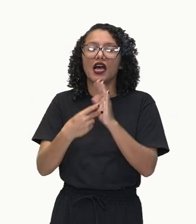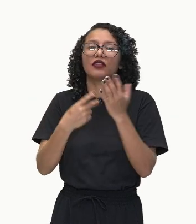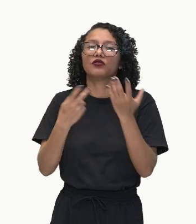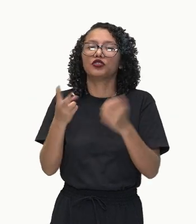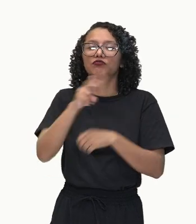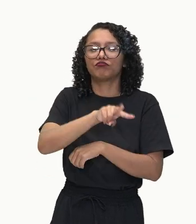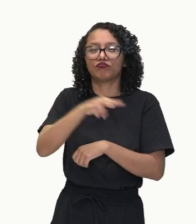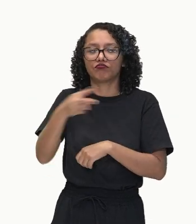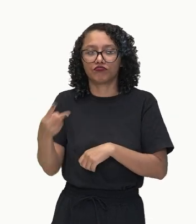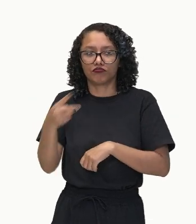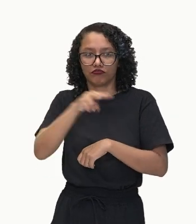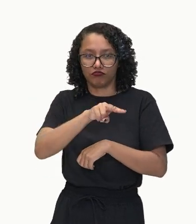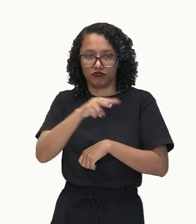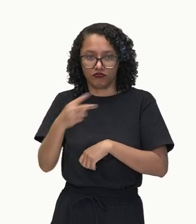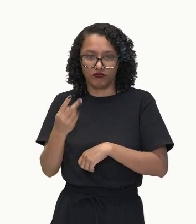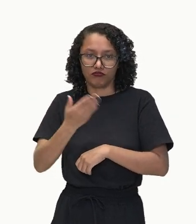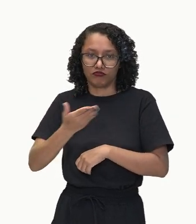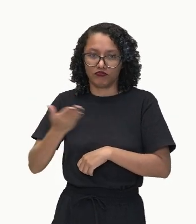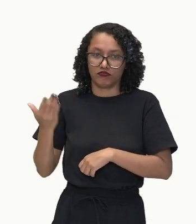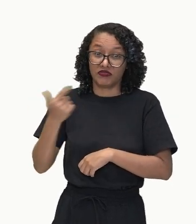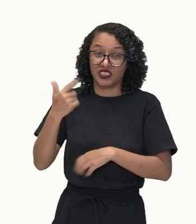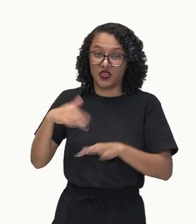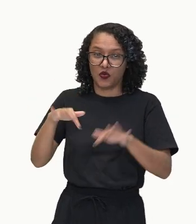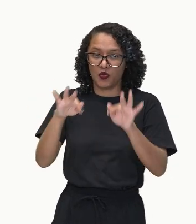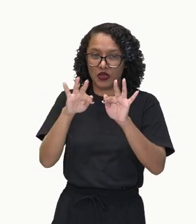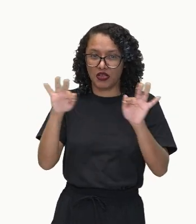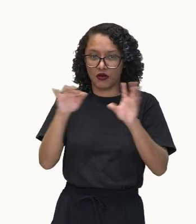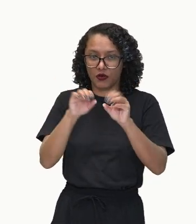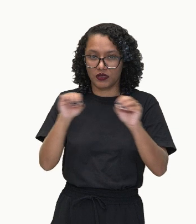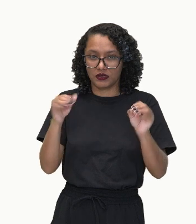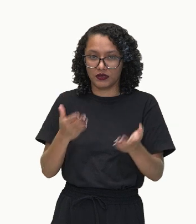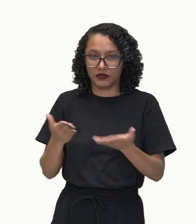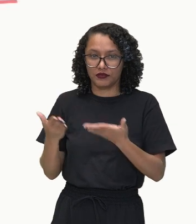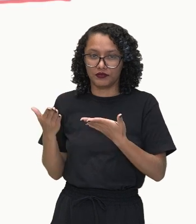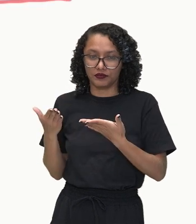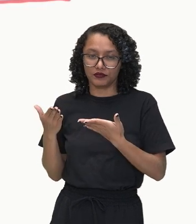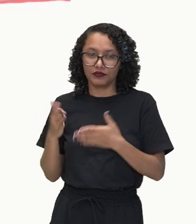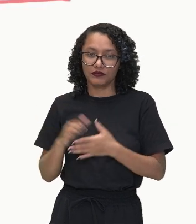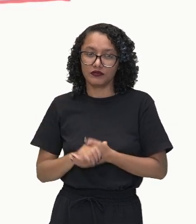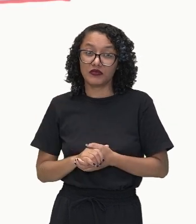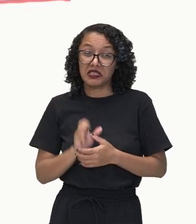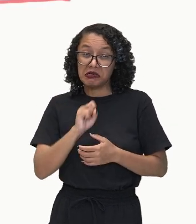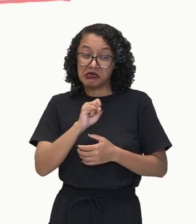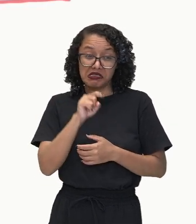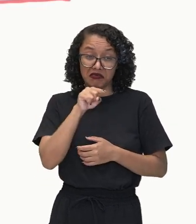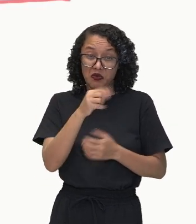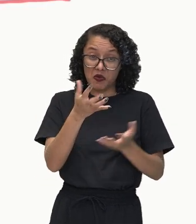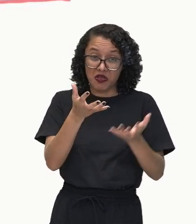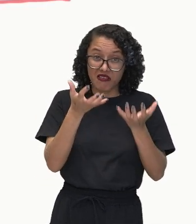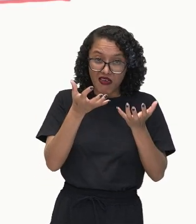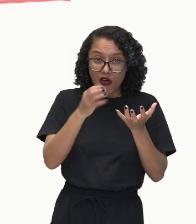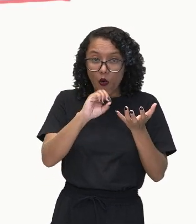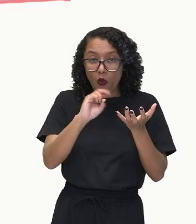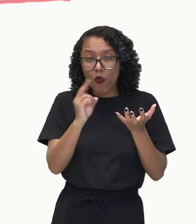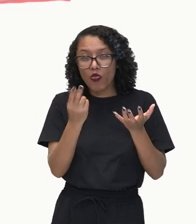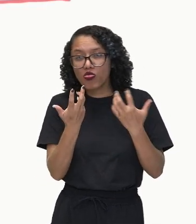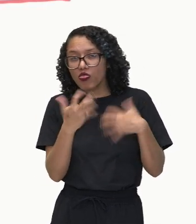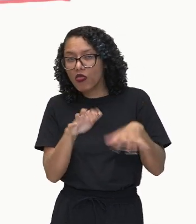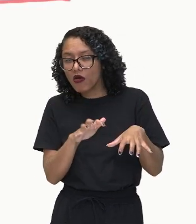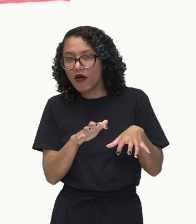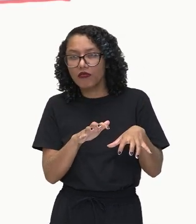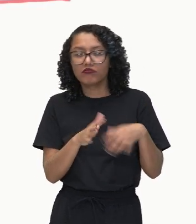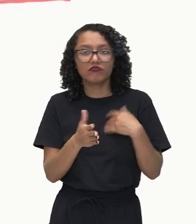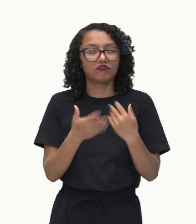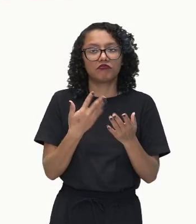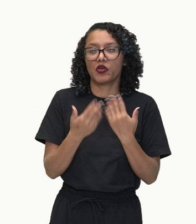Quer você queira. Ó. Você queira. Ou você não queira. Então, notem aí que é uma